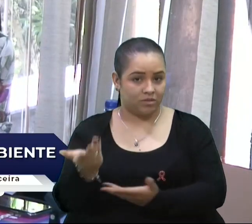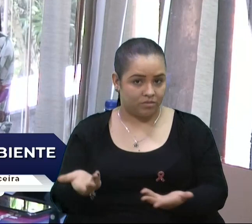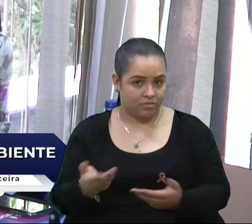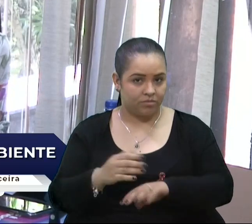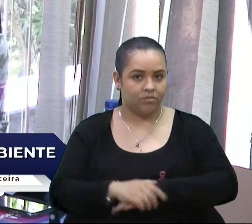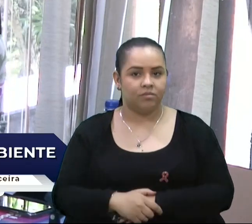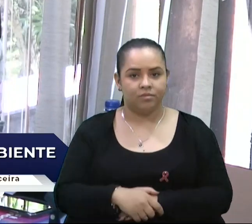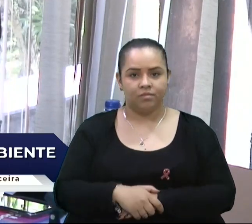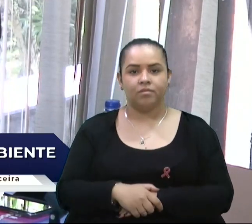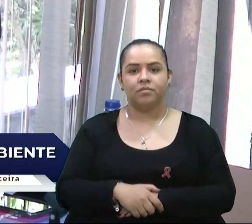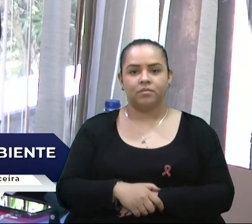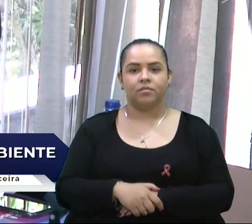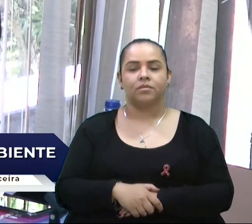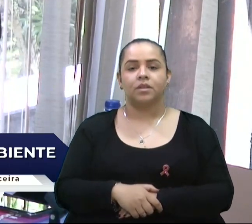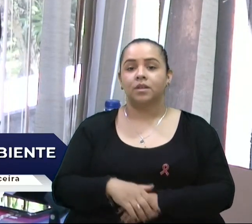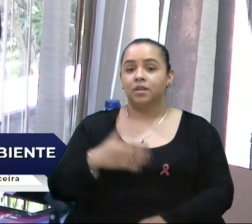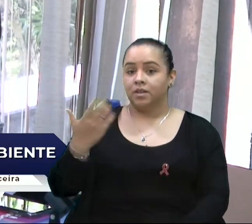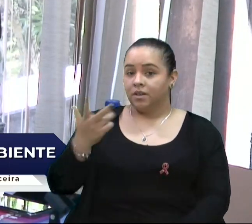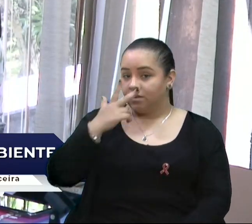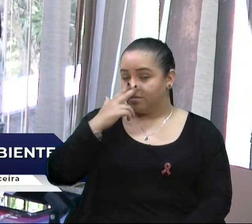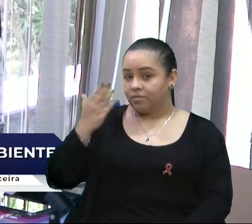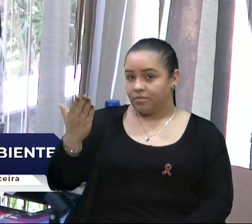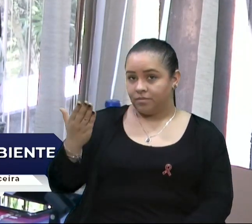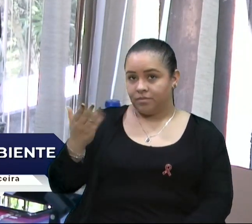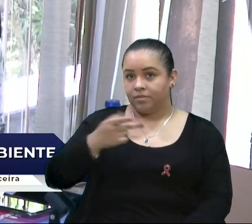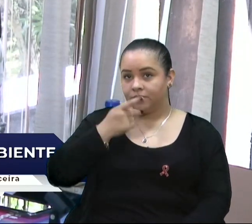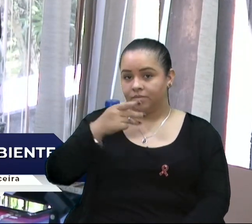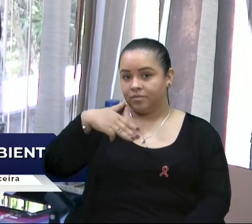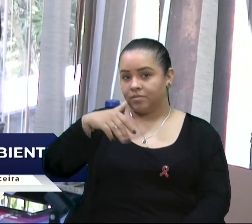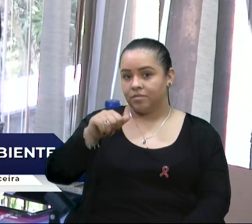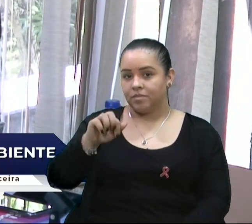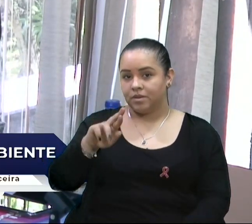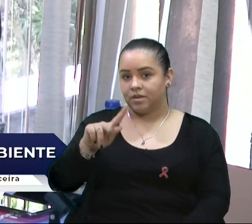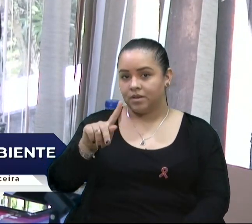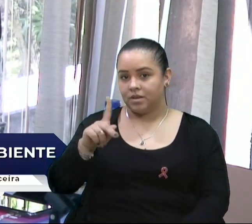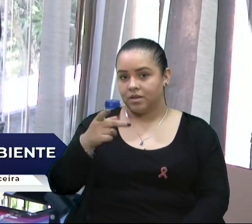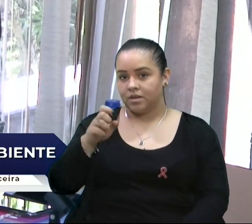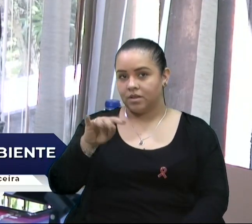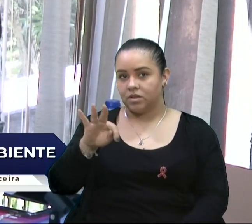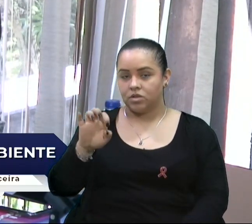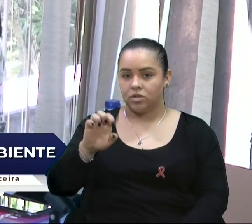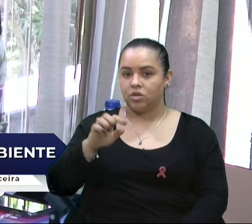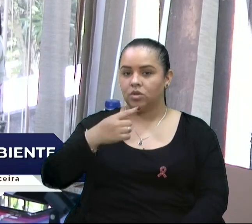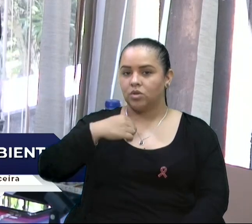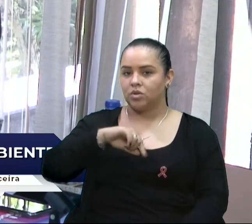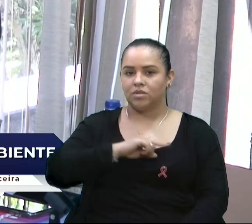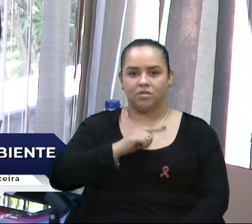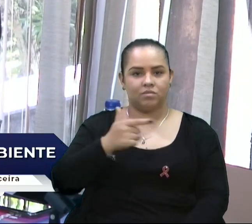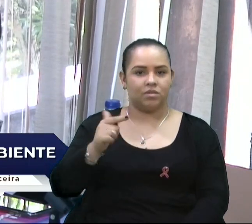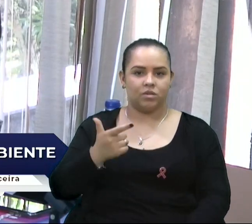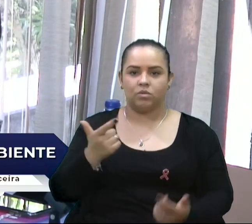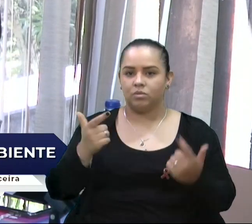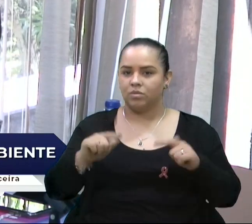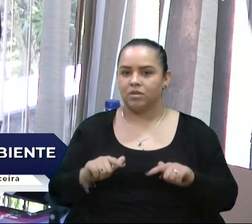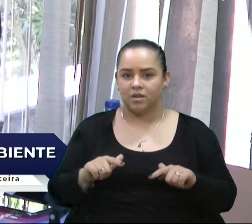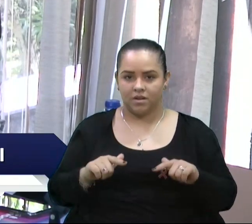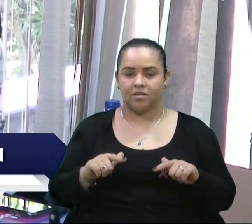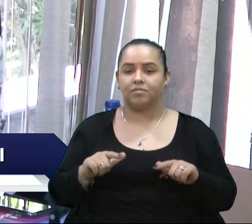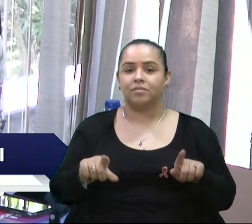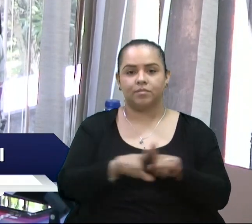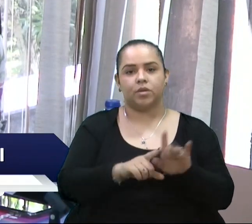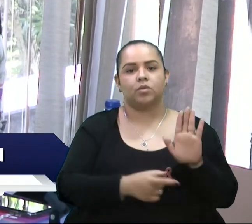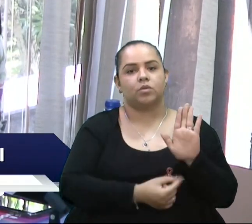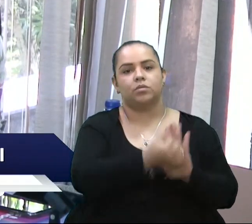Na verdade, como a Marget colocou, a gente tem uma restrição que ela é física, que ela é de espaço e também é orçamentária,